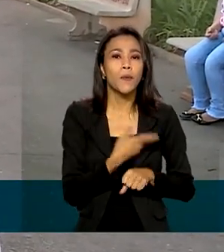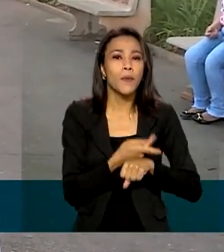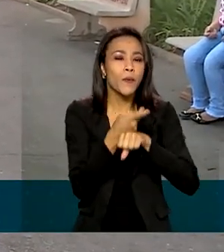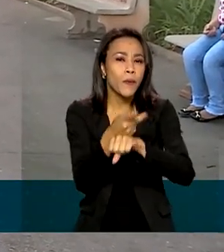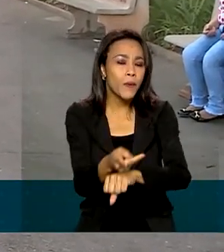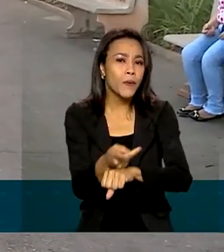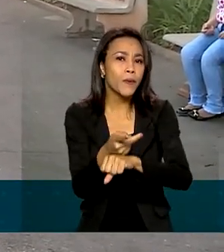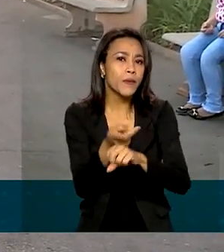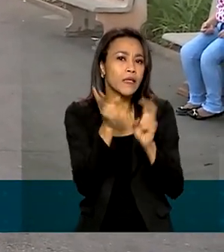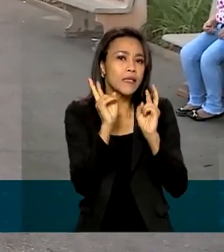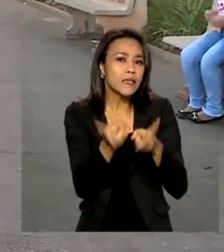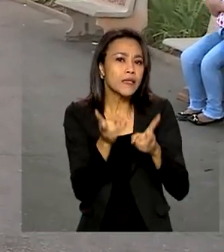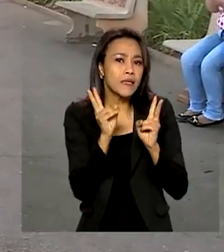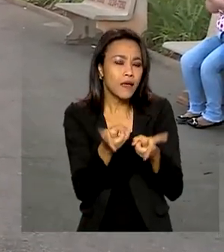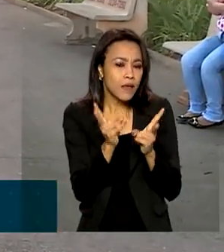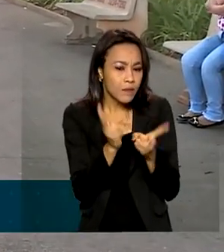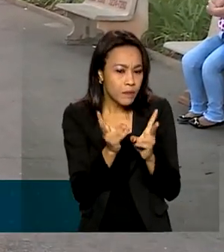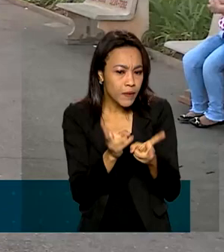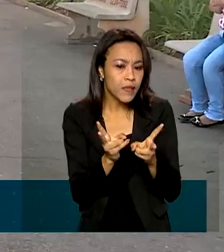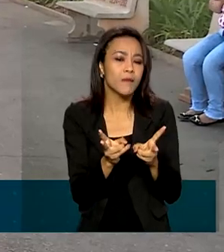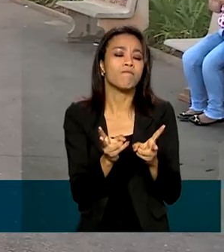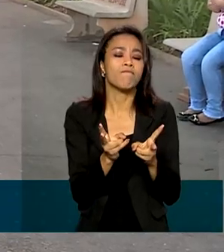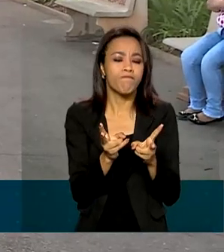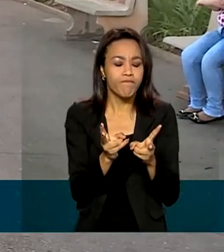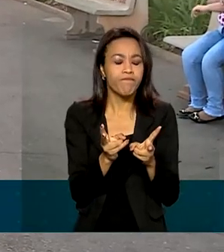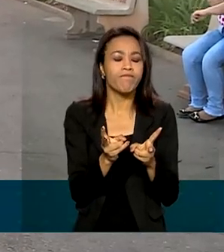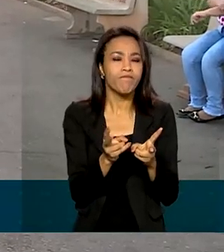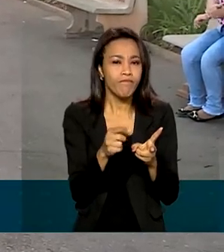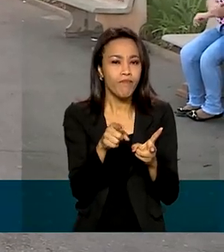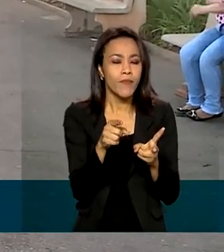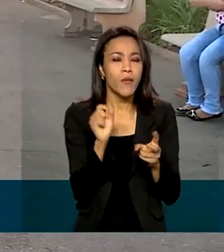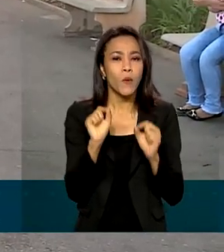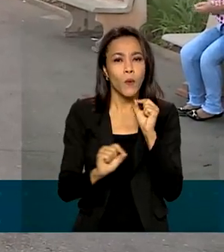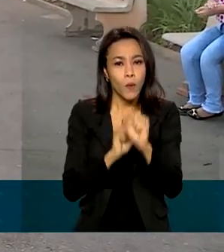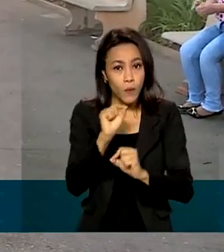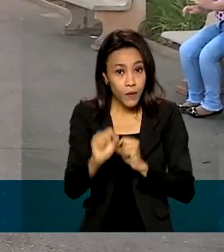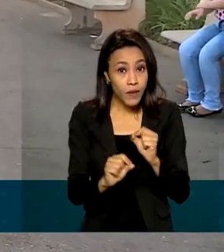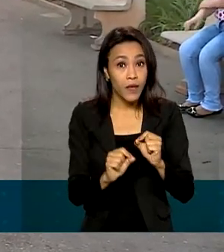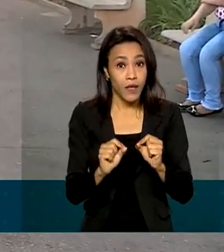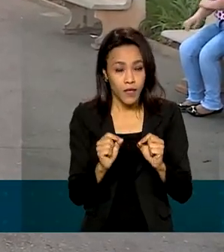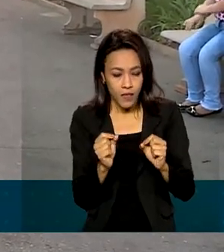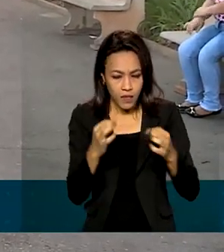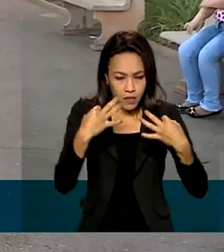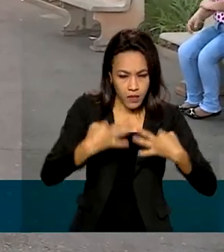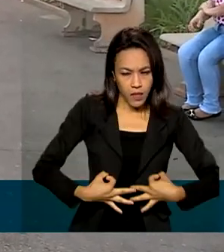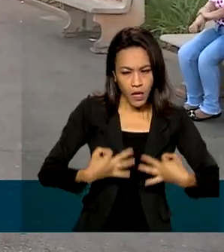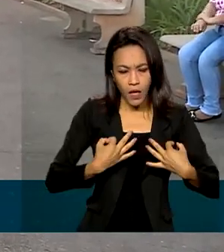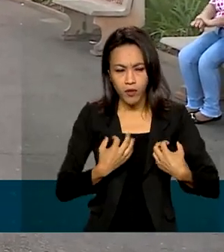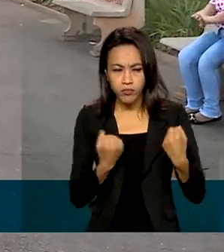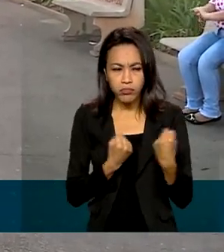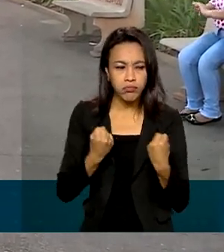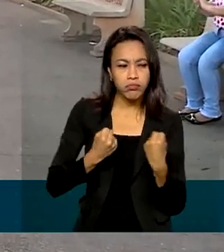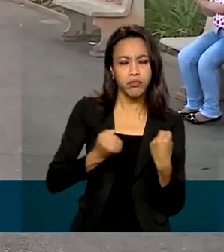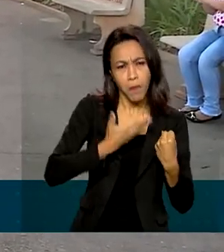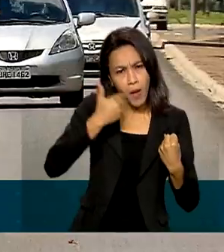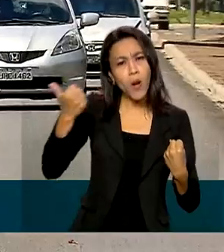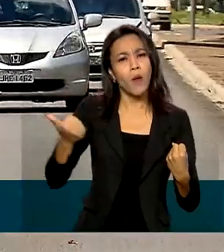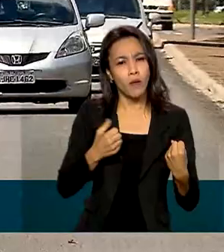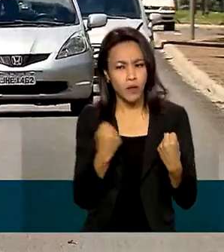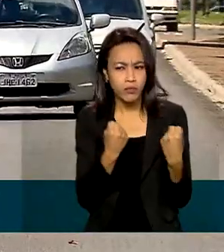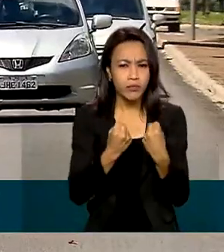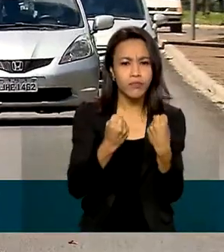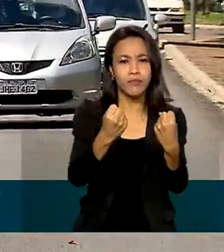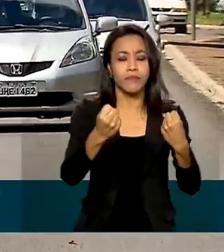de acerto, né? A gente tem que procurar dar o melhor da gente, né?